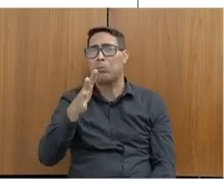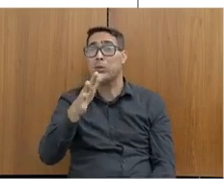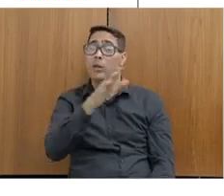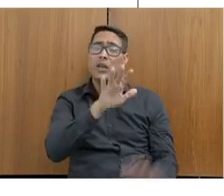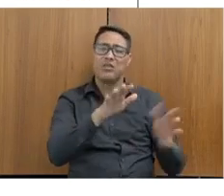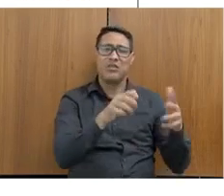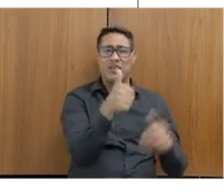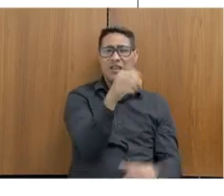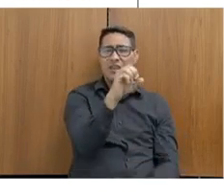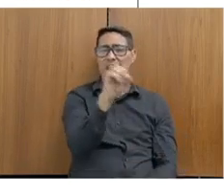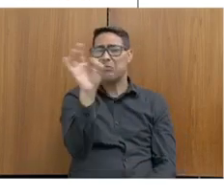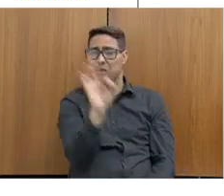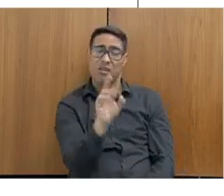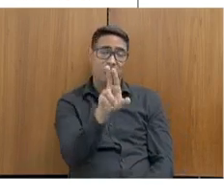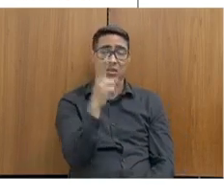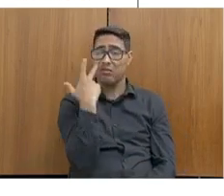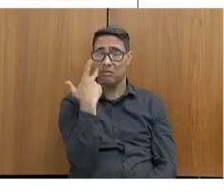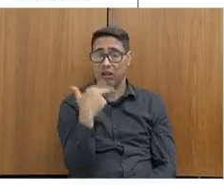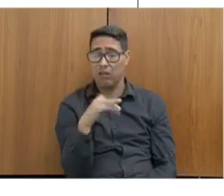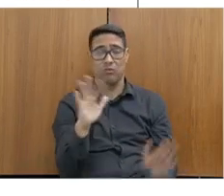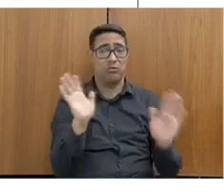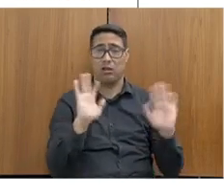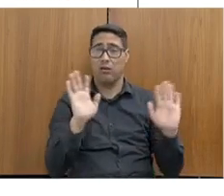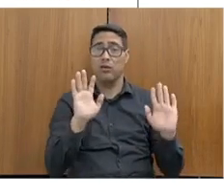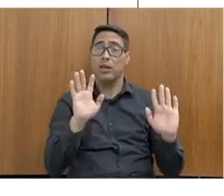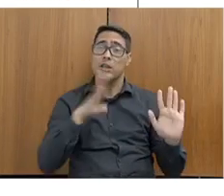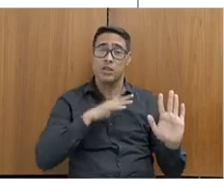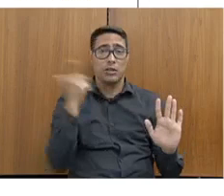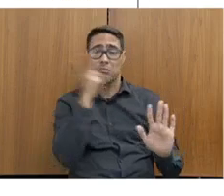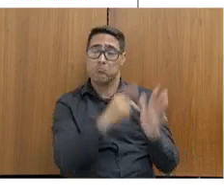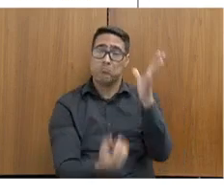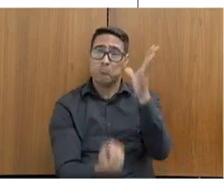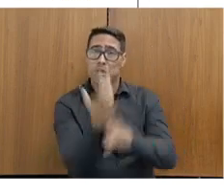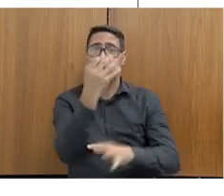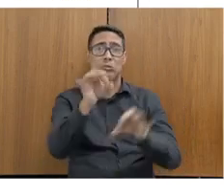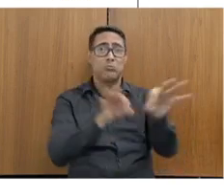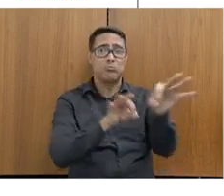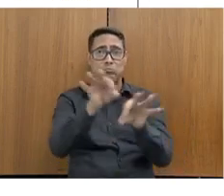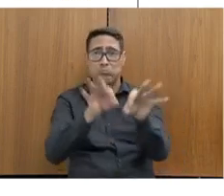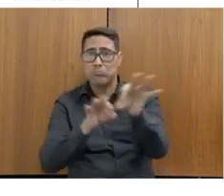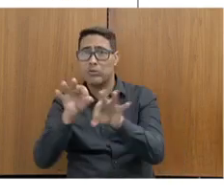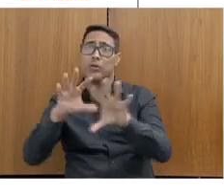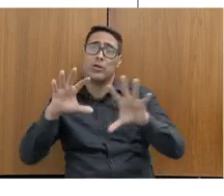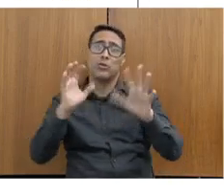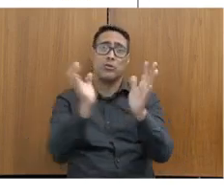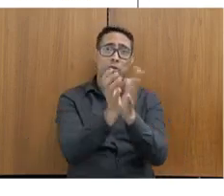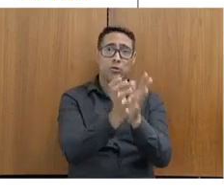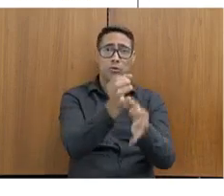10%, ela é natural. Nós estamos agora construindo uma resolução conjunta com o Tribunal de Justiça,